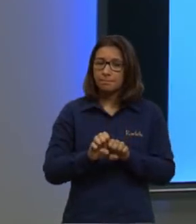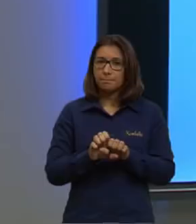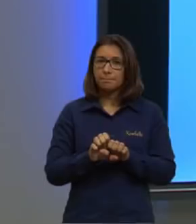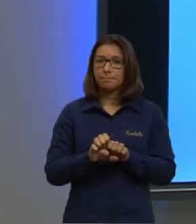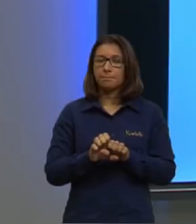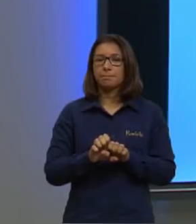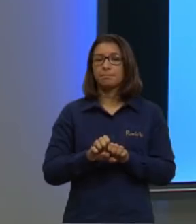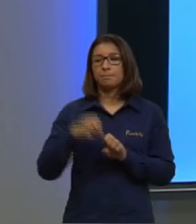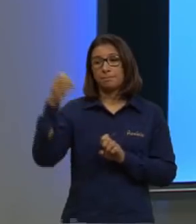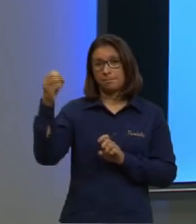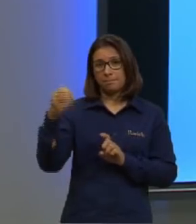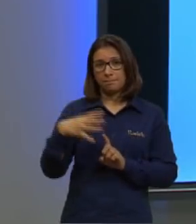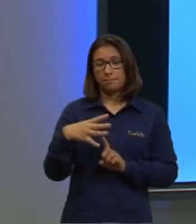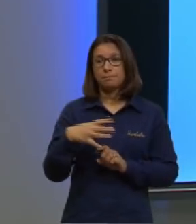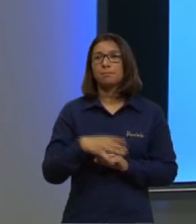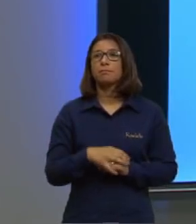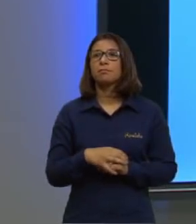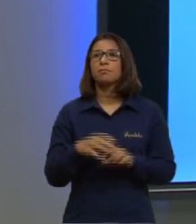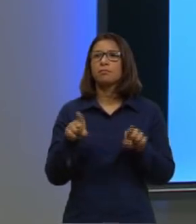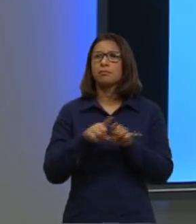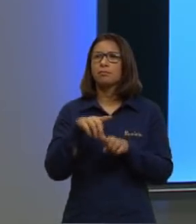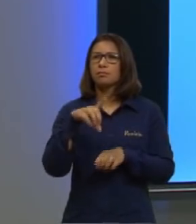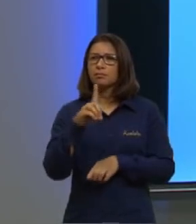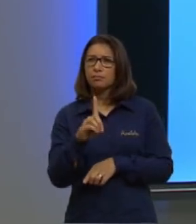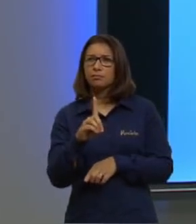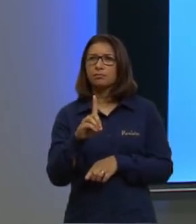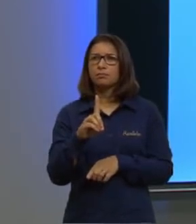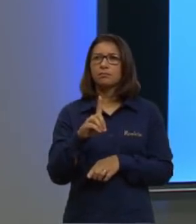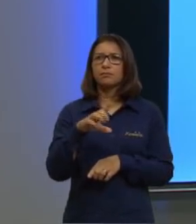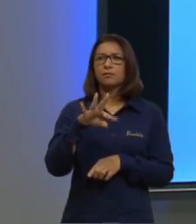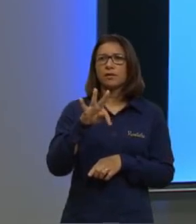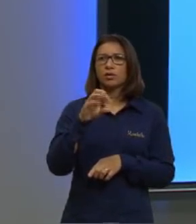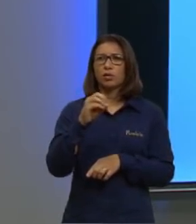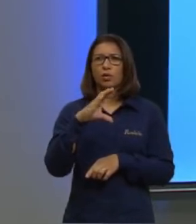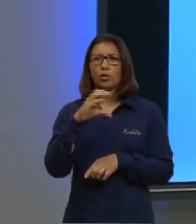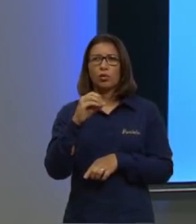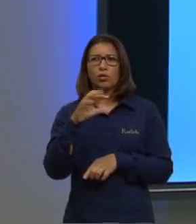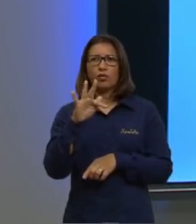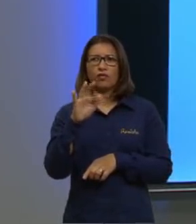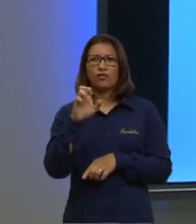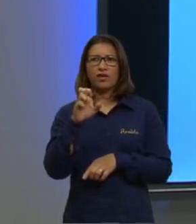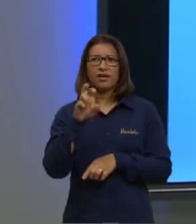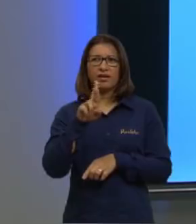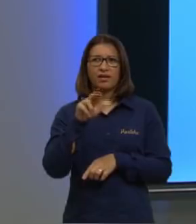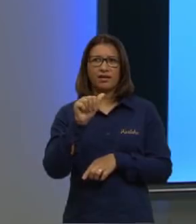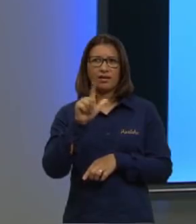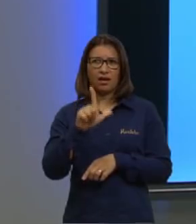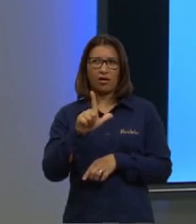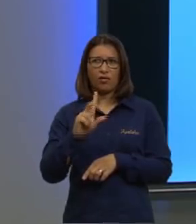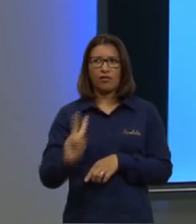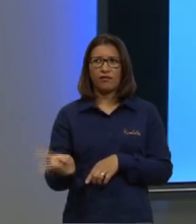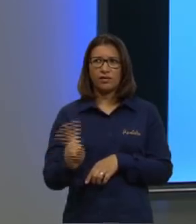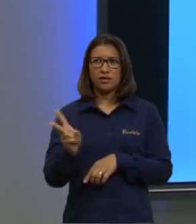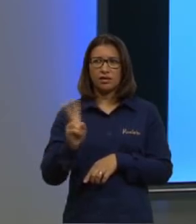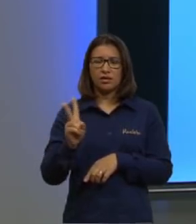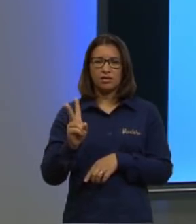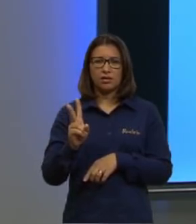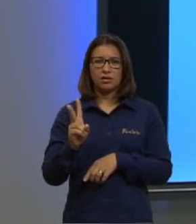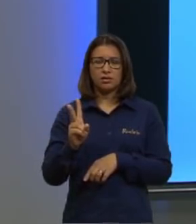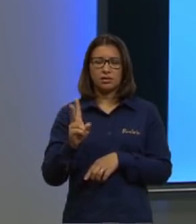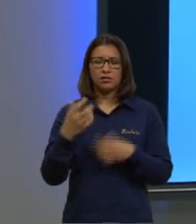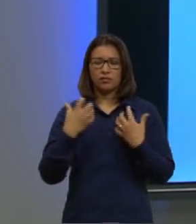D tocoferal uma vitamina com função na propagação dos impulsos